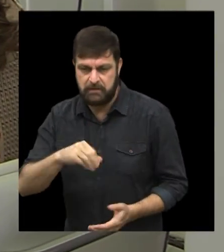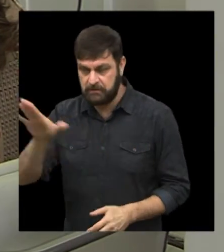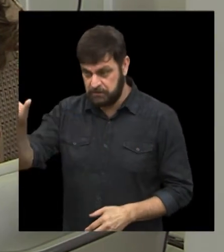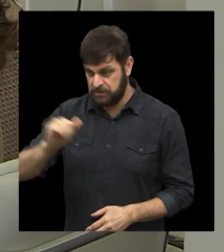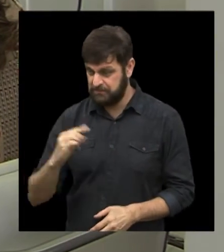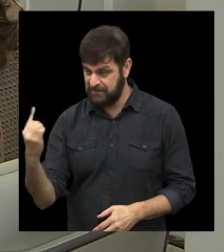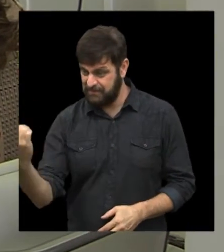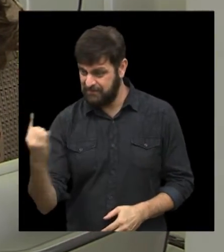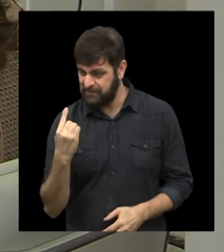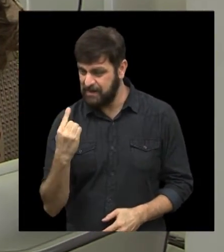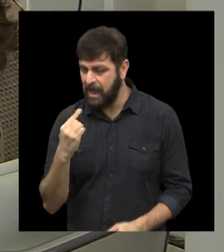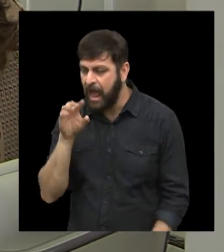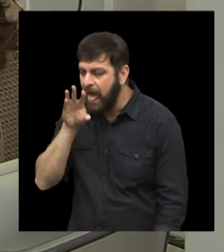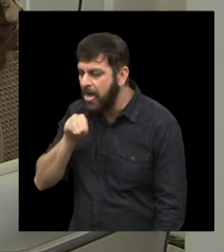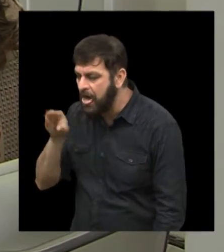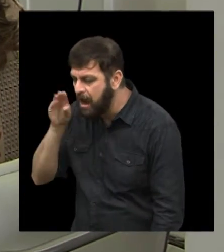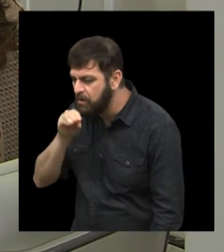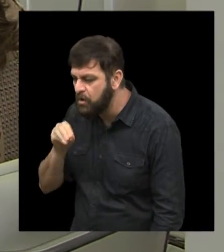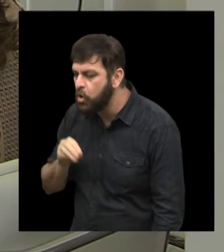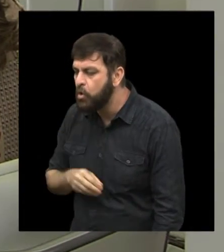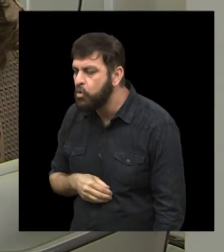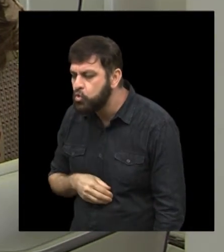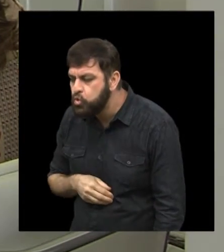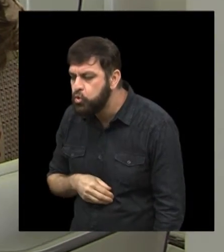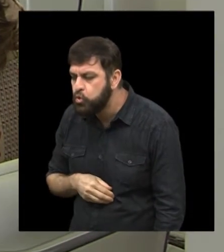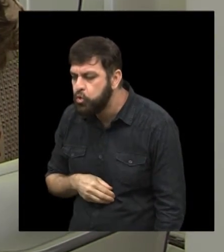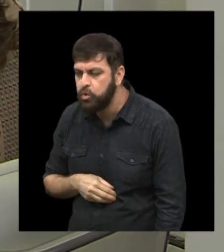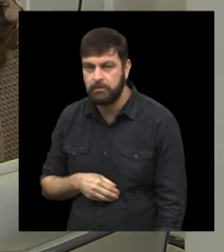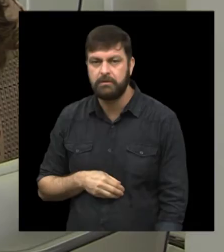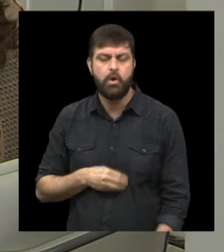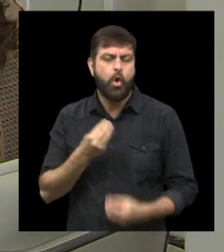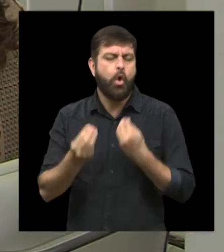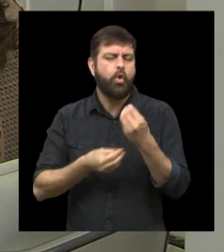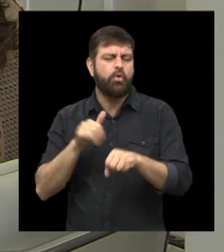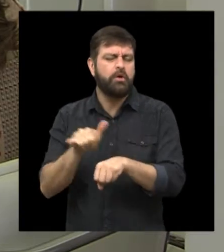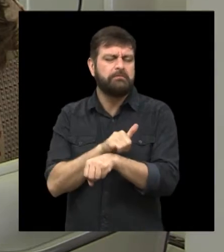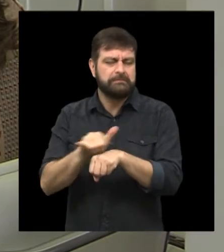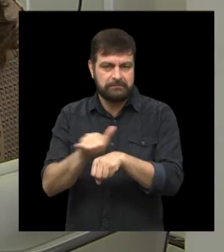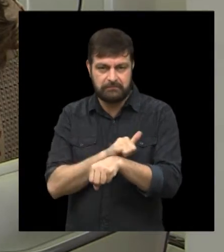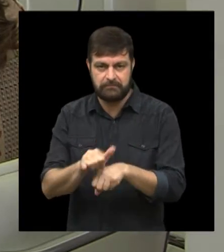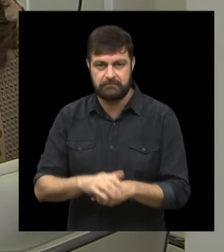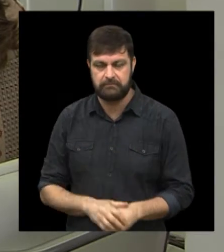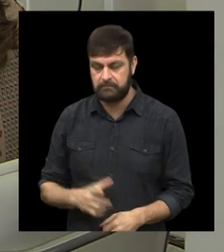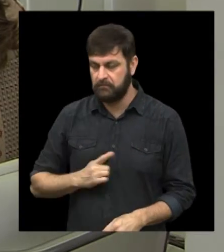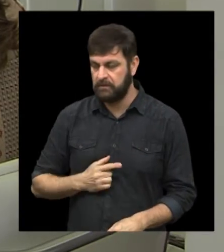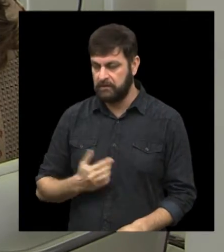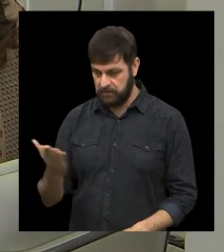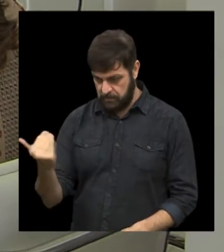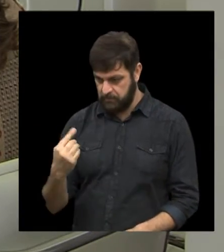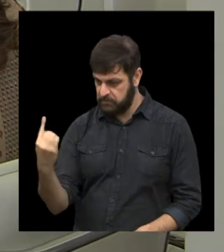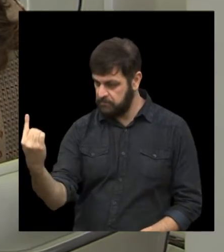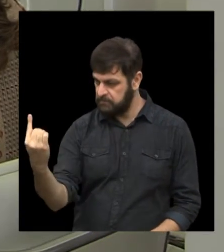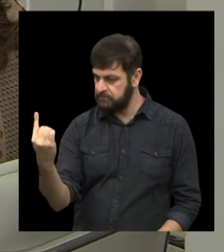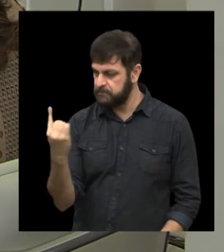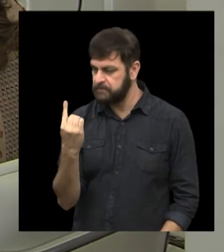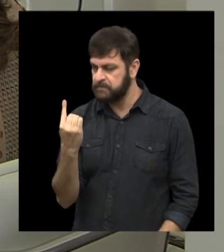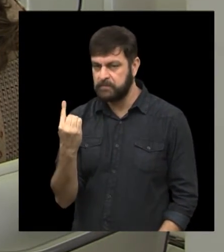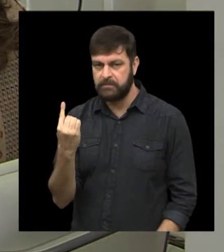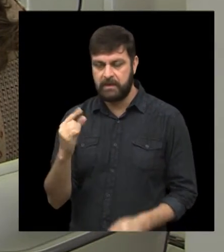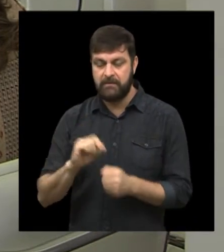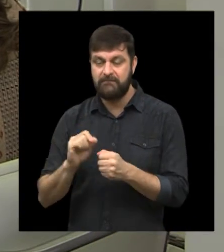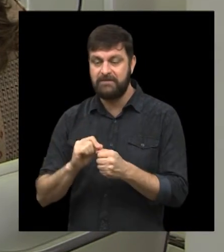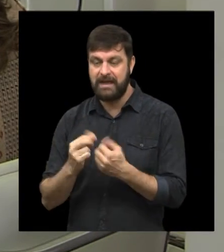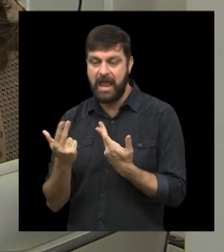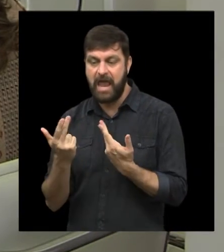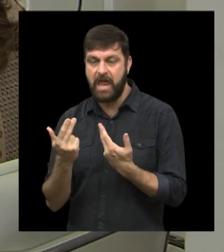e checar o hálito, pelo menos algumas vezes por semana, em diferentes horários. O teste é muito simples. Aqui está o nariz da pessoa, você vai soprar